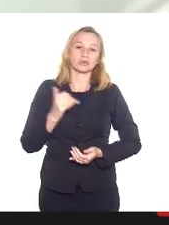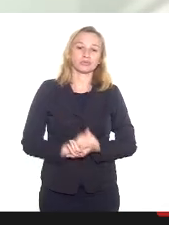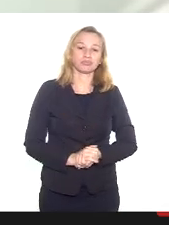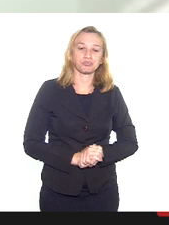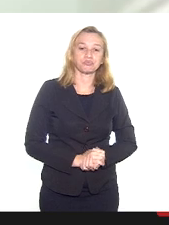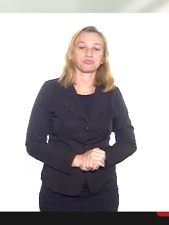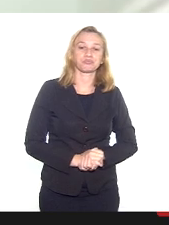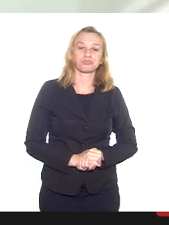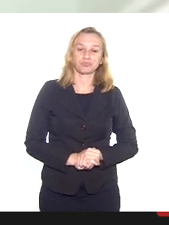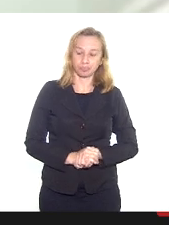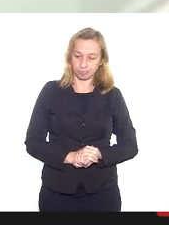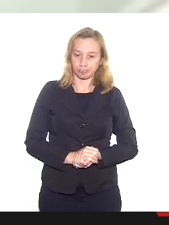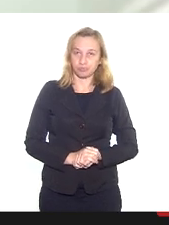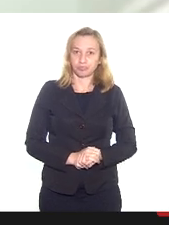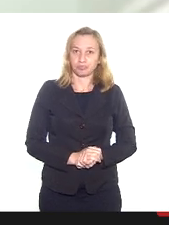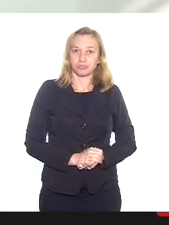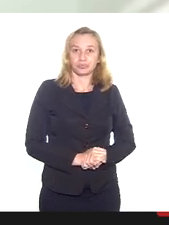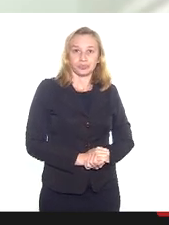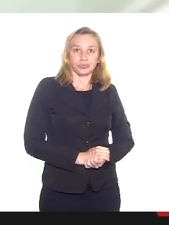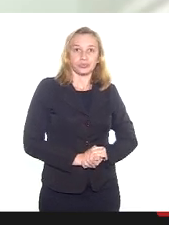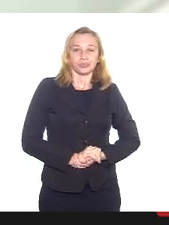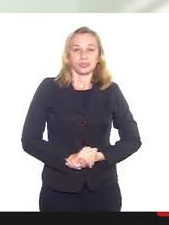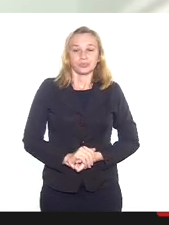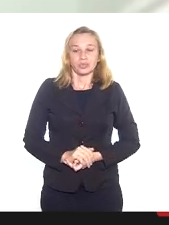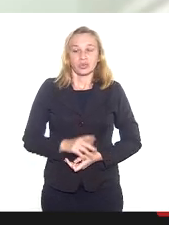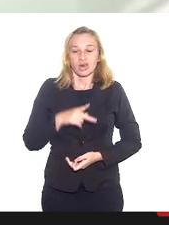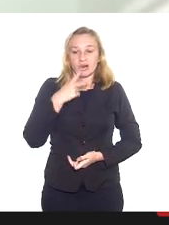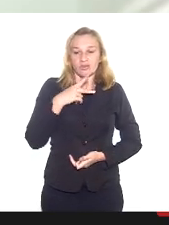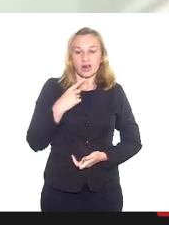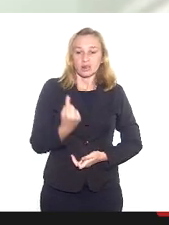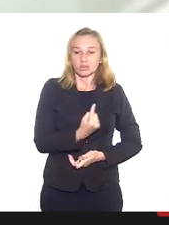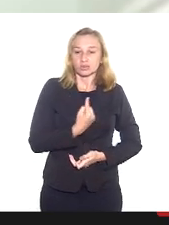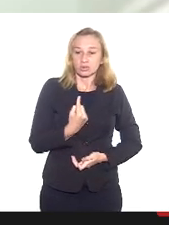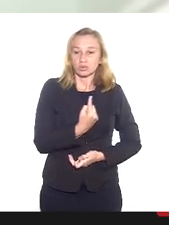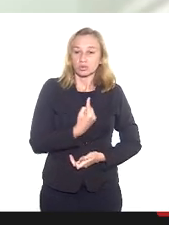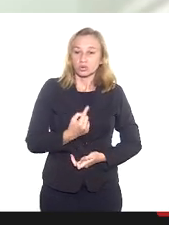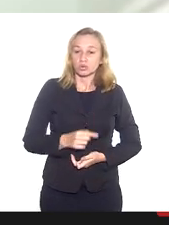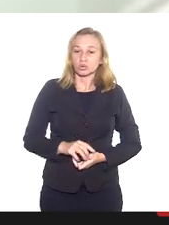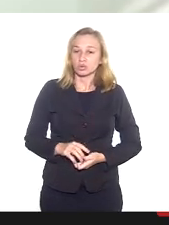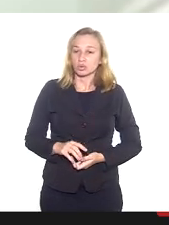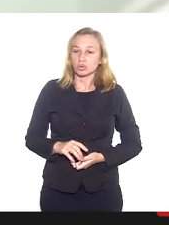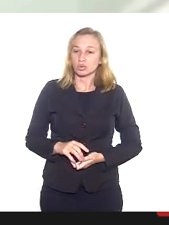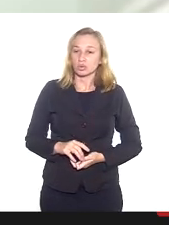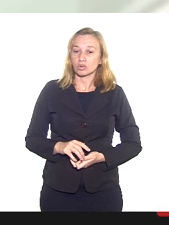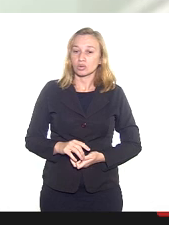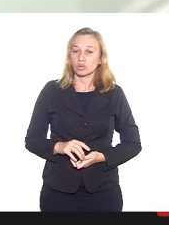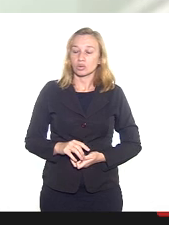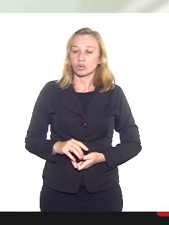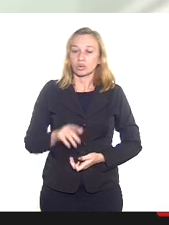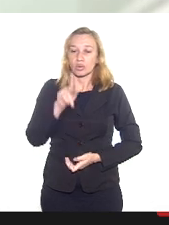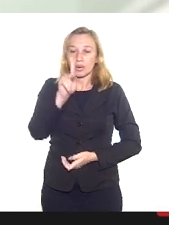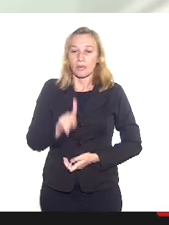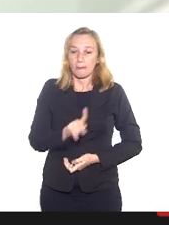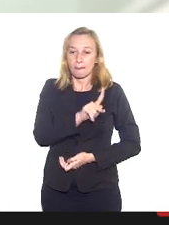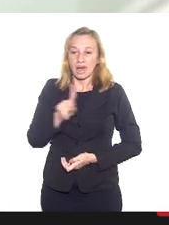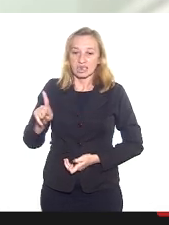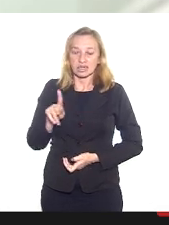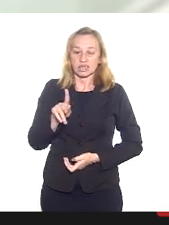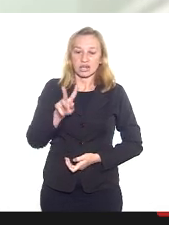Isso também abarca aí a fala do nosso querido padre Vitor,